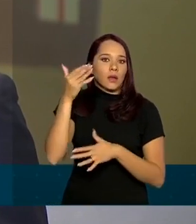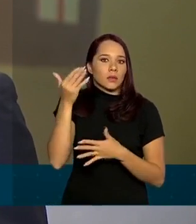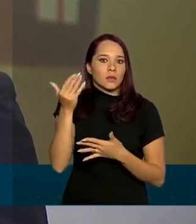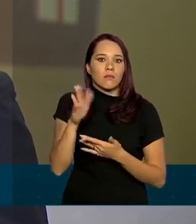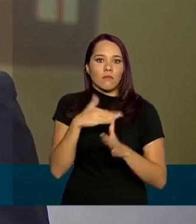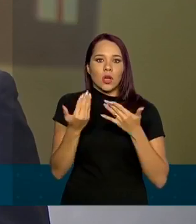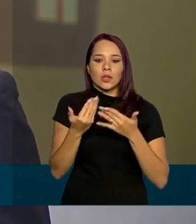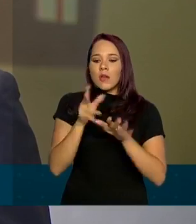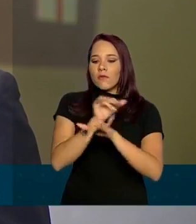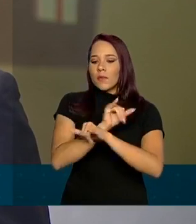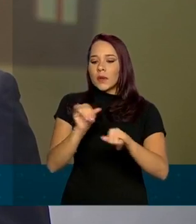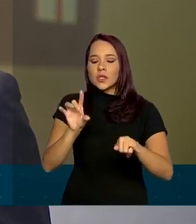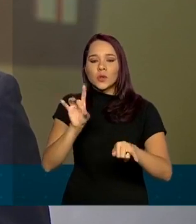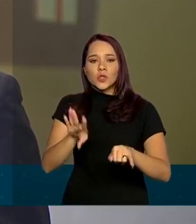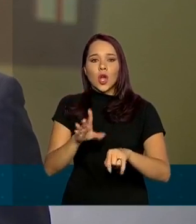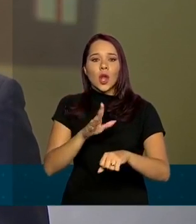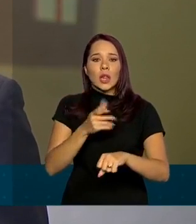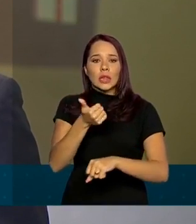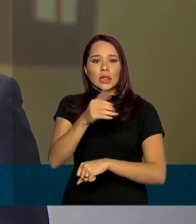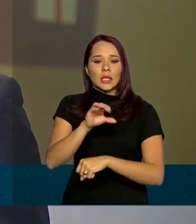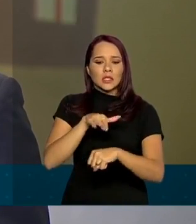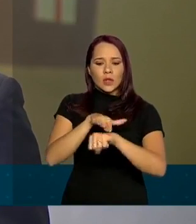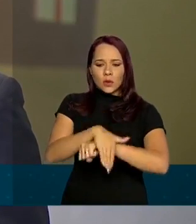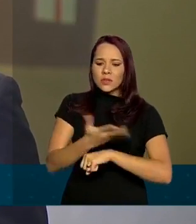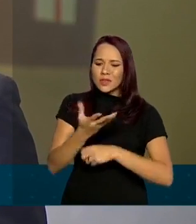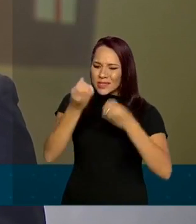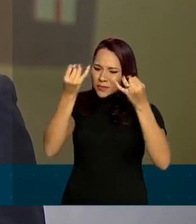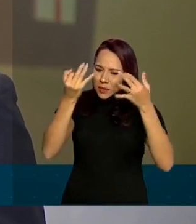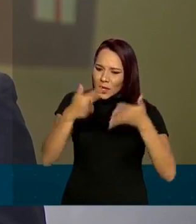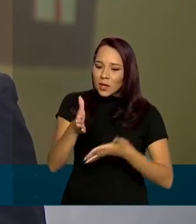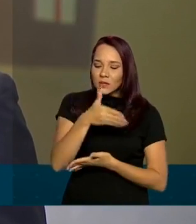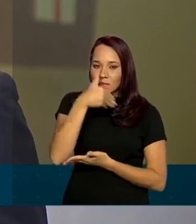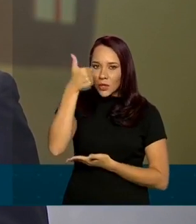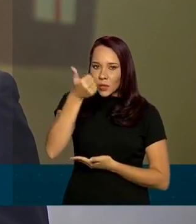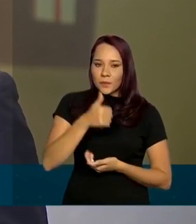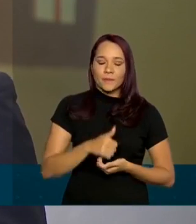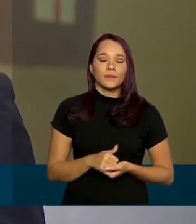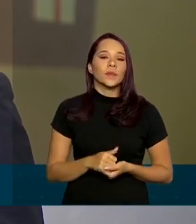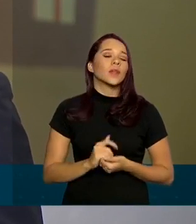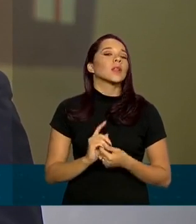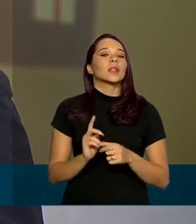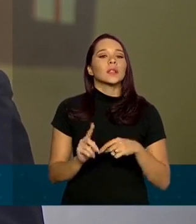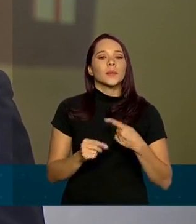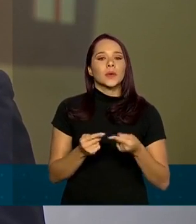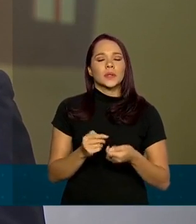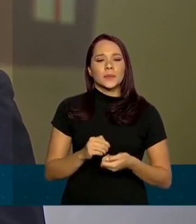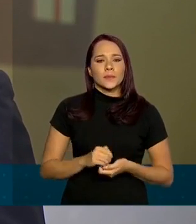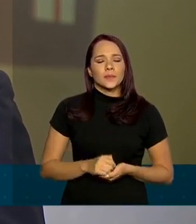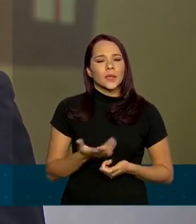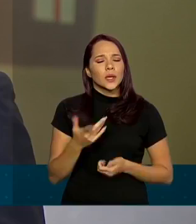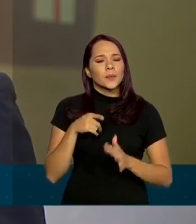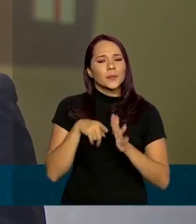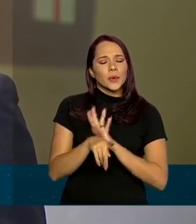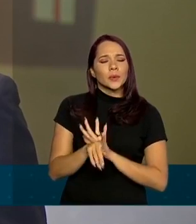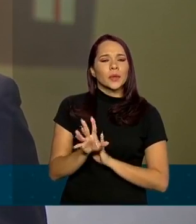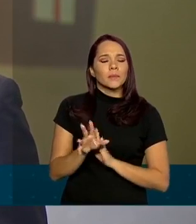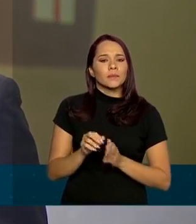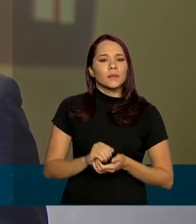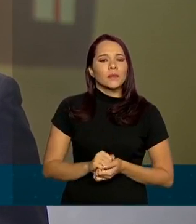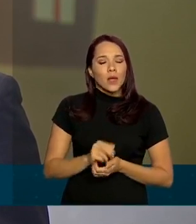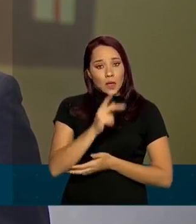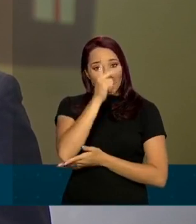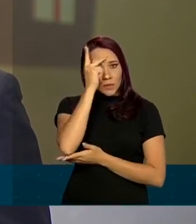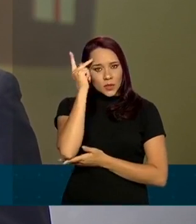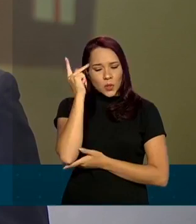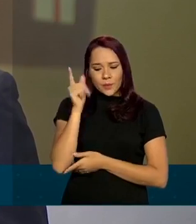esses dados só saíram às 22 então eu gostaria que o senhor explicasse isso melhor adicionalmente eu gostaria de perguntar o seguinte a